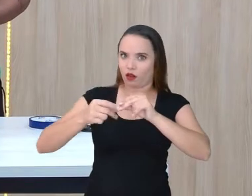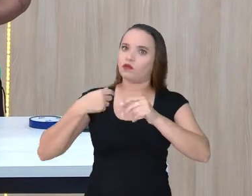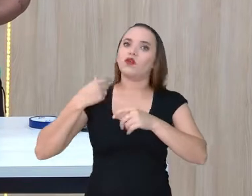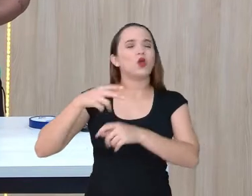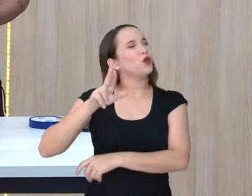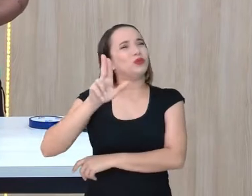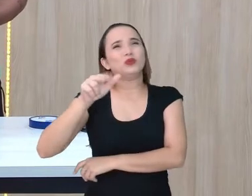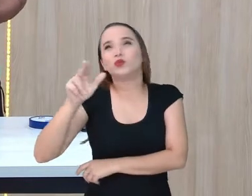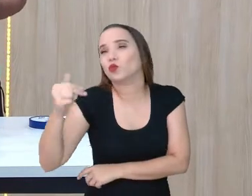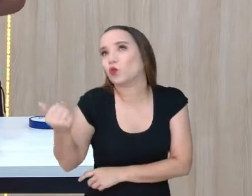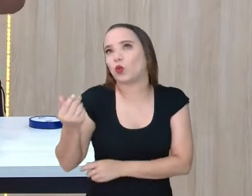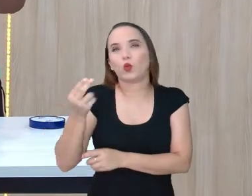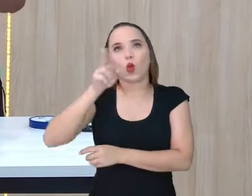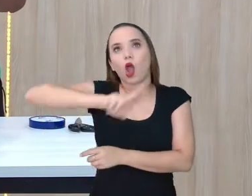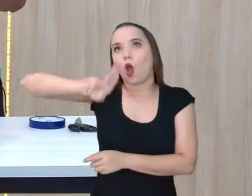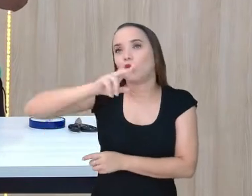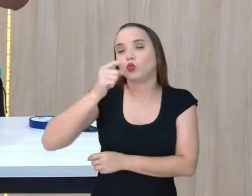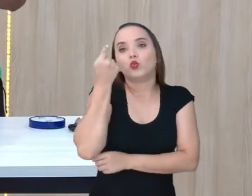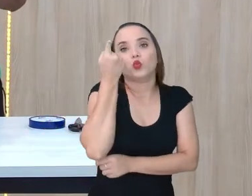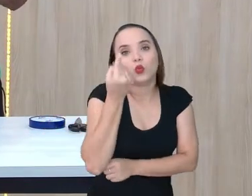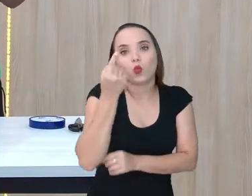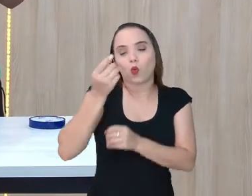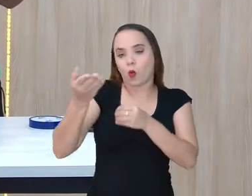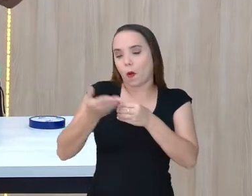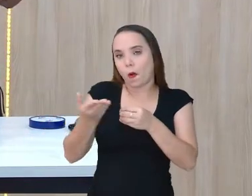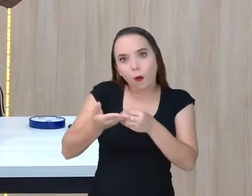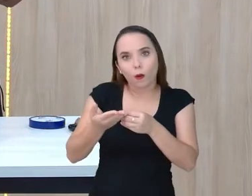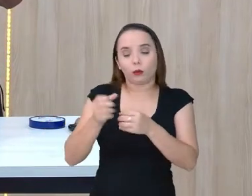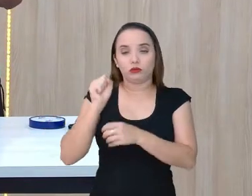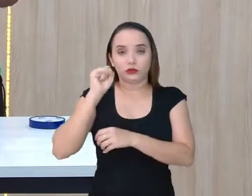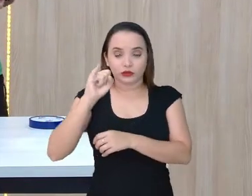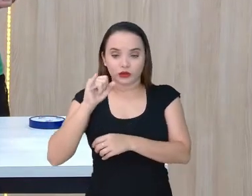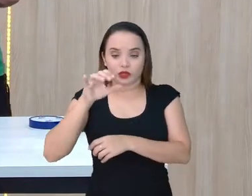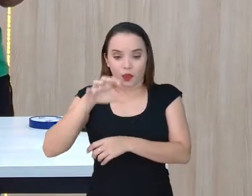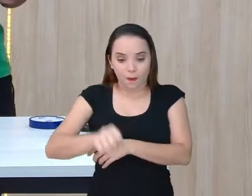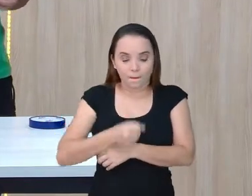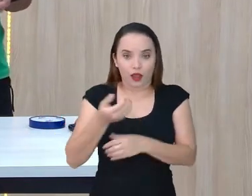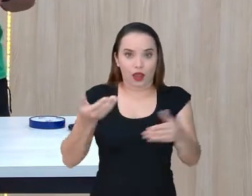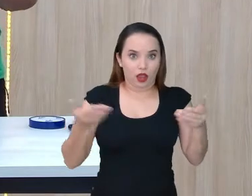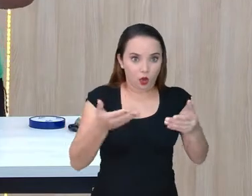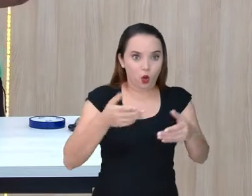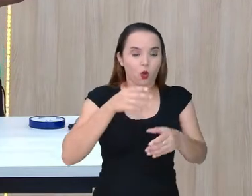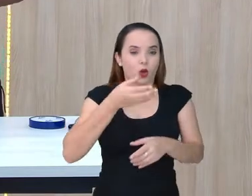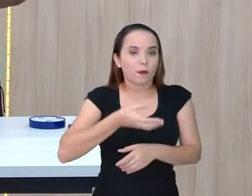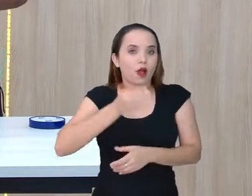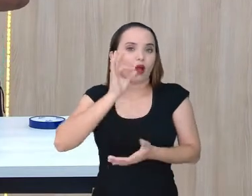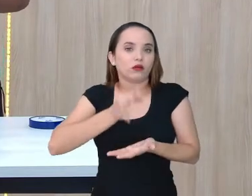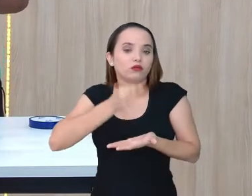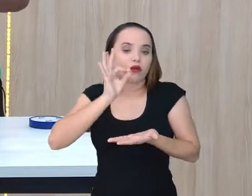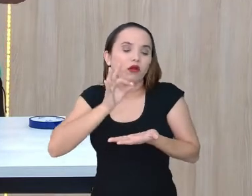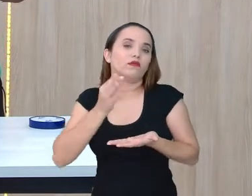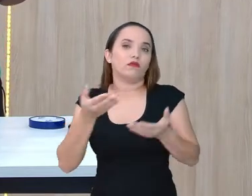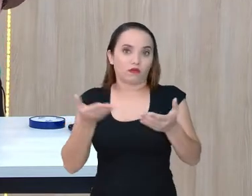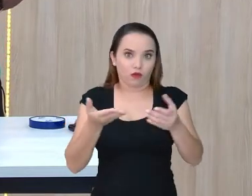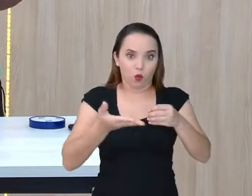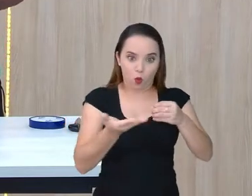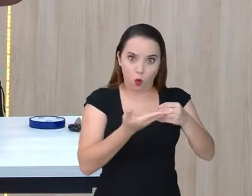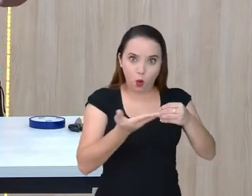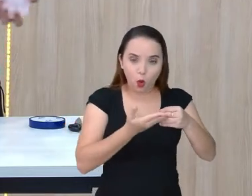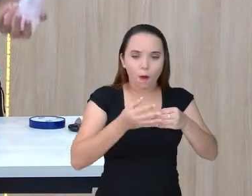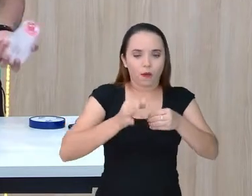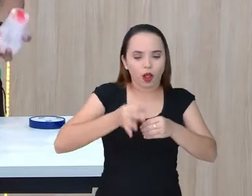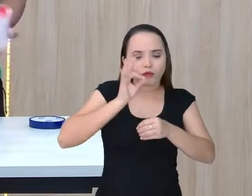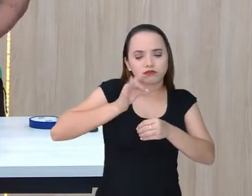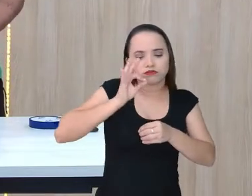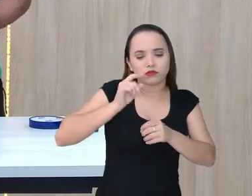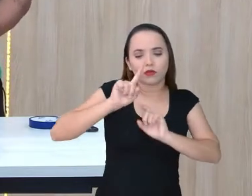primeira, é muito difícil. Geralmente se eu pegar esse copo e tomar um café, depois eu vou lá, passo uma aguinha, tomo água, né? Porque dá para a gente lavar. Se tem